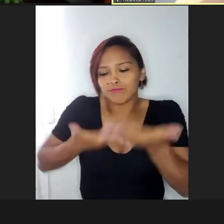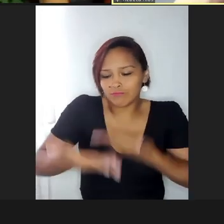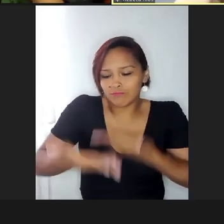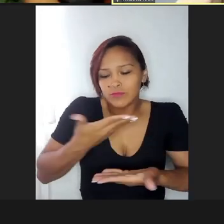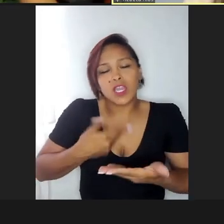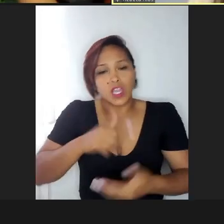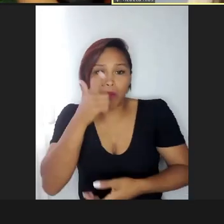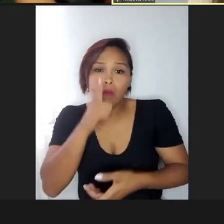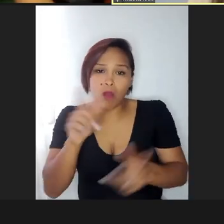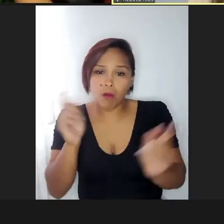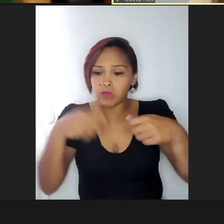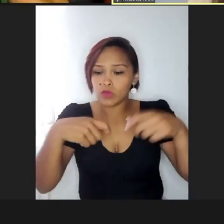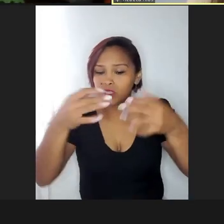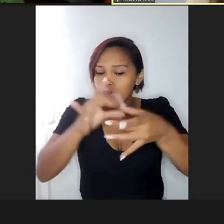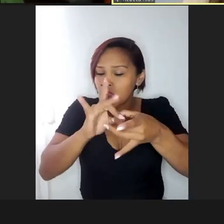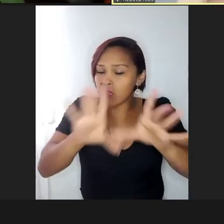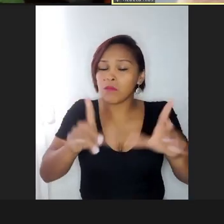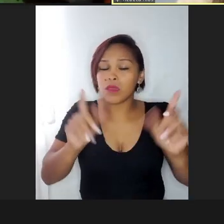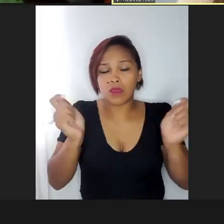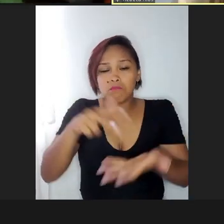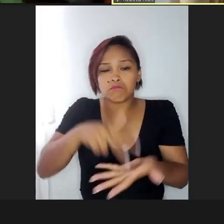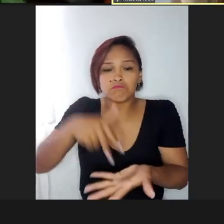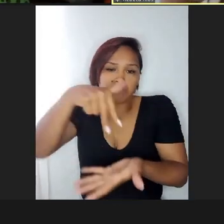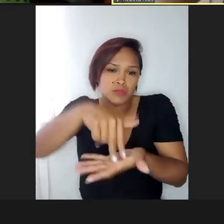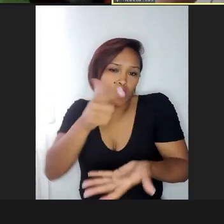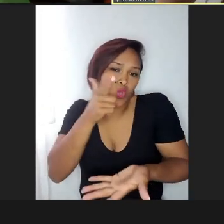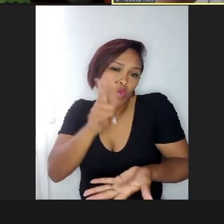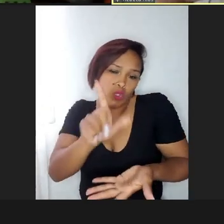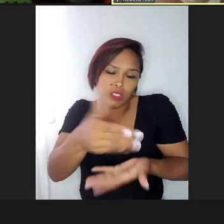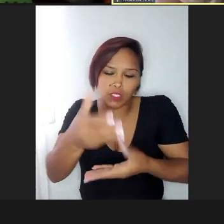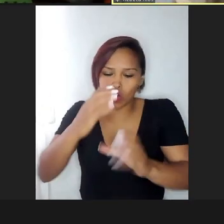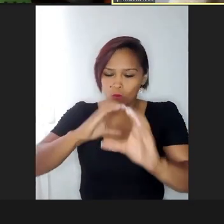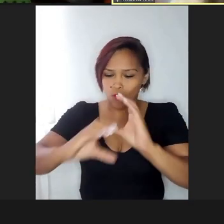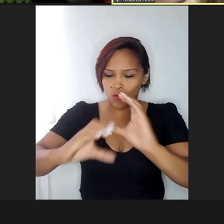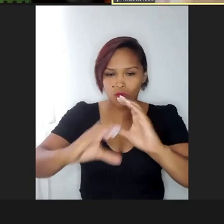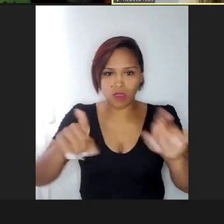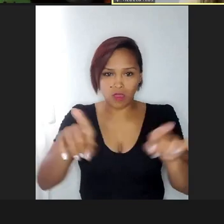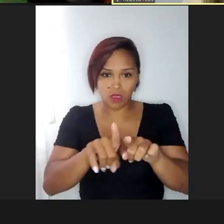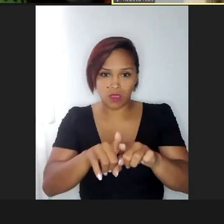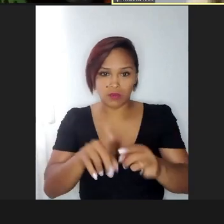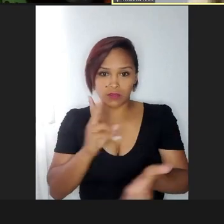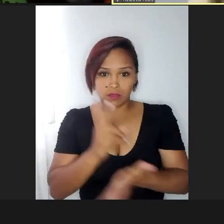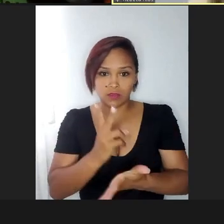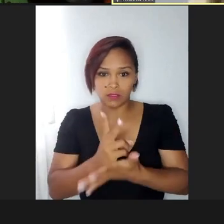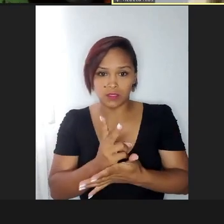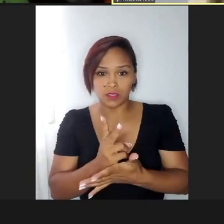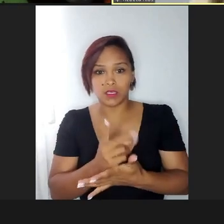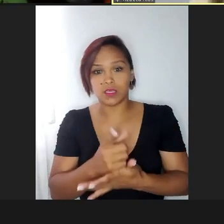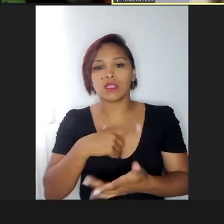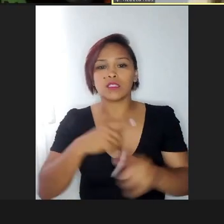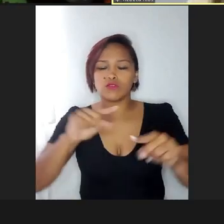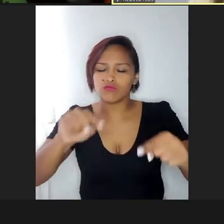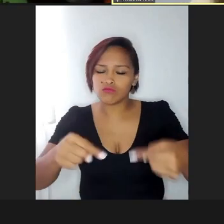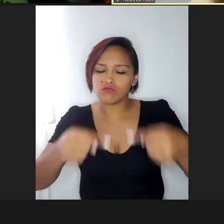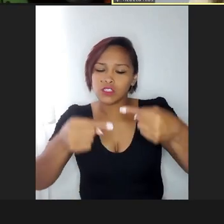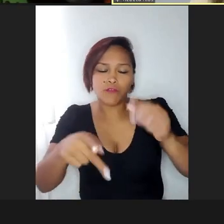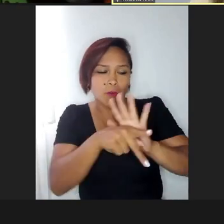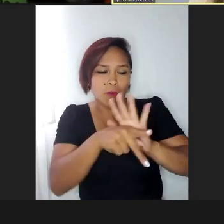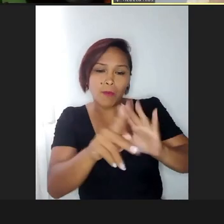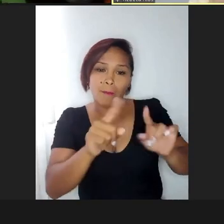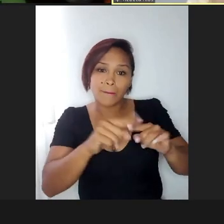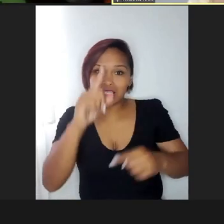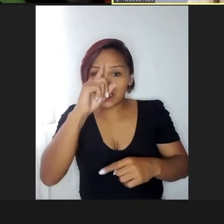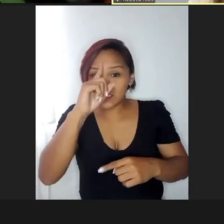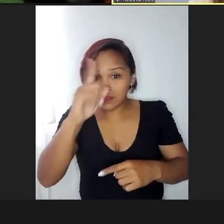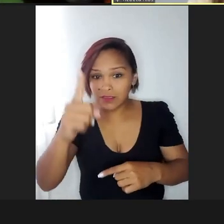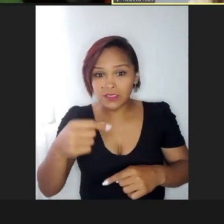pra ele ter autonomia, né, pra ele conseguir se comunicar, né, vencendo os desafios dele, mas nesse dia, esse